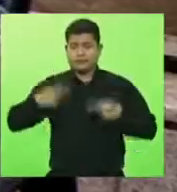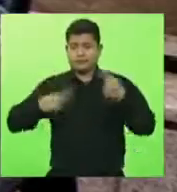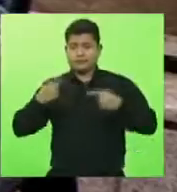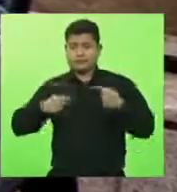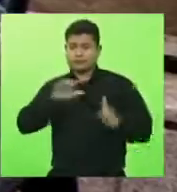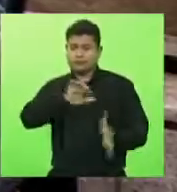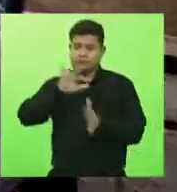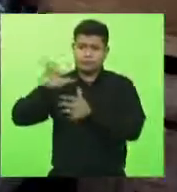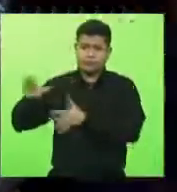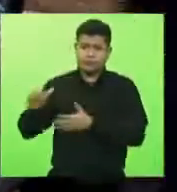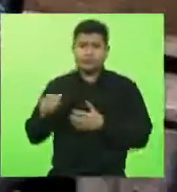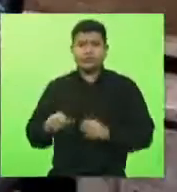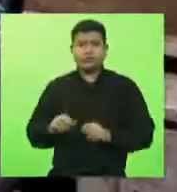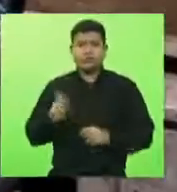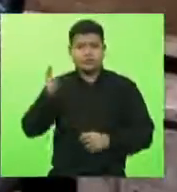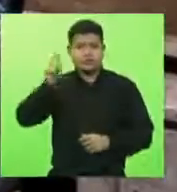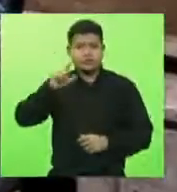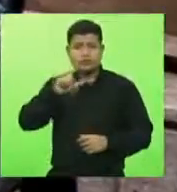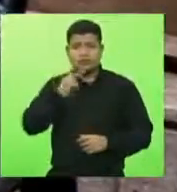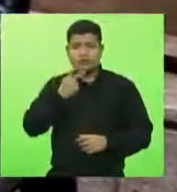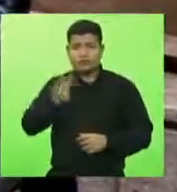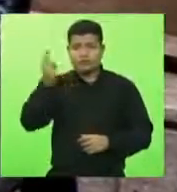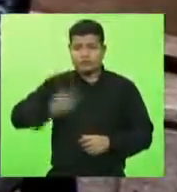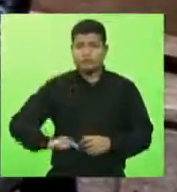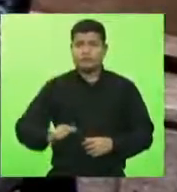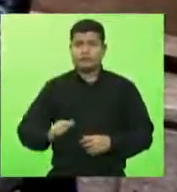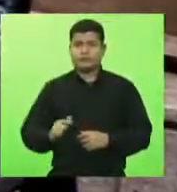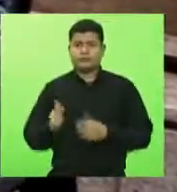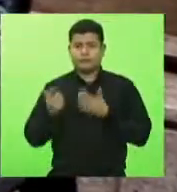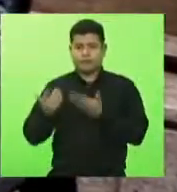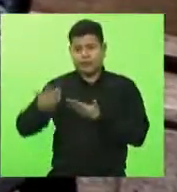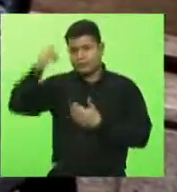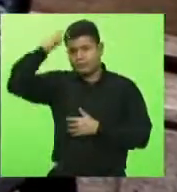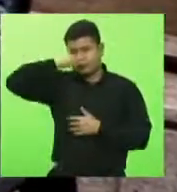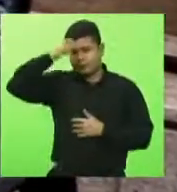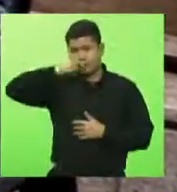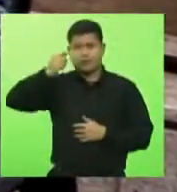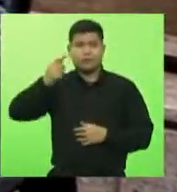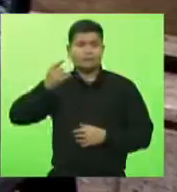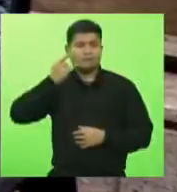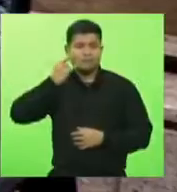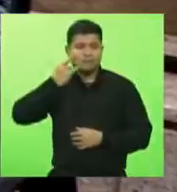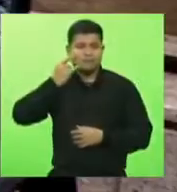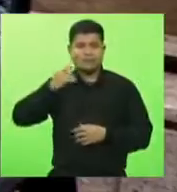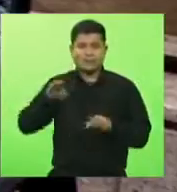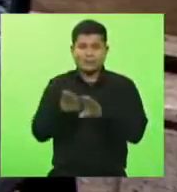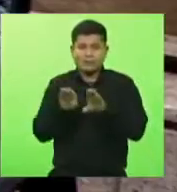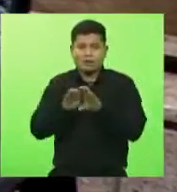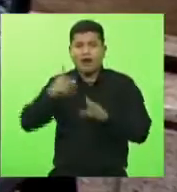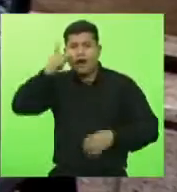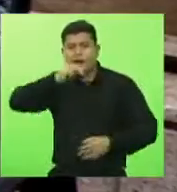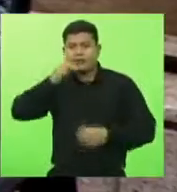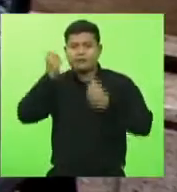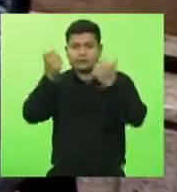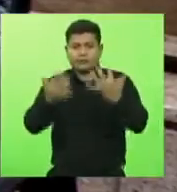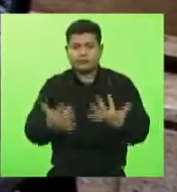que o deputado Maurício falou e também Mauro e o próprio Kennedy agora. Na verdade, essa